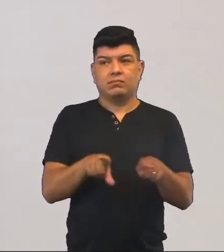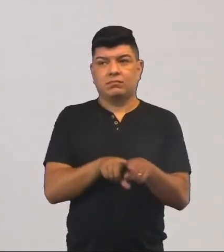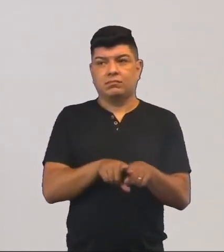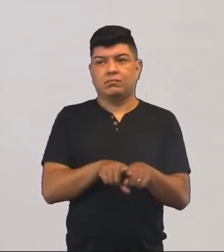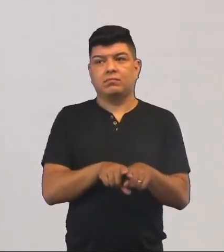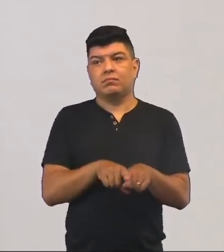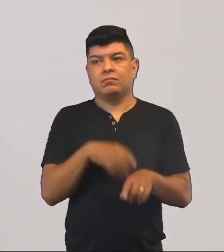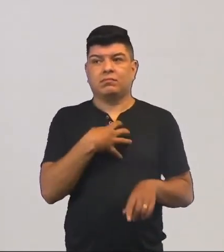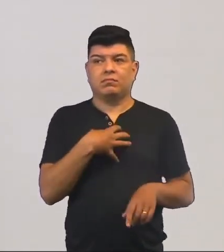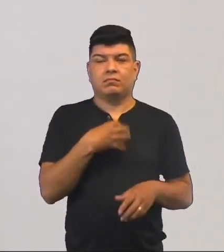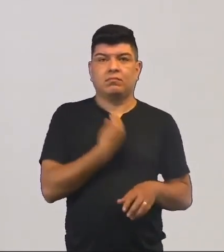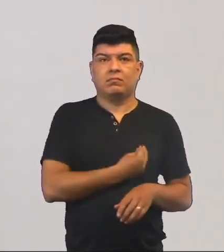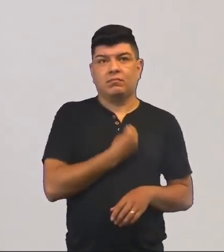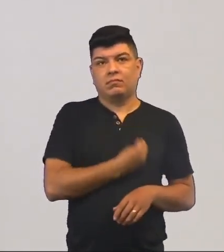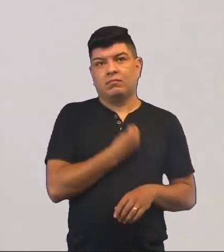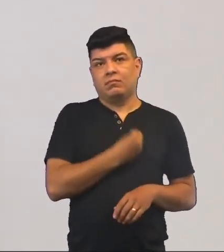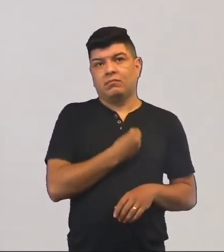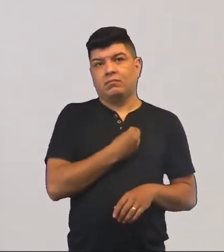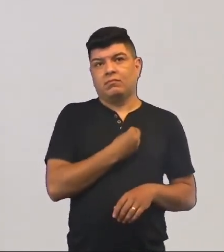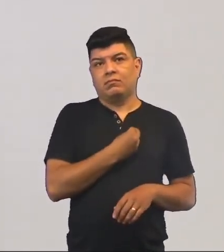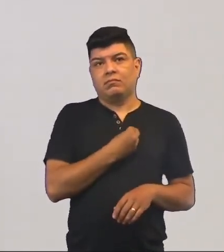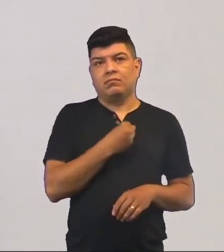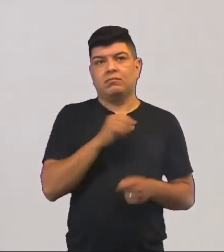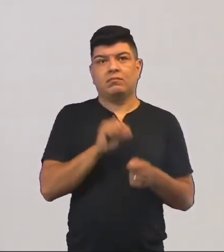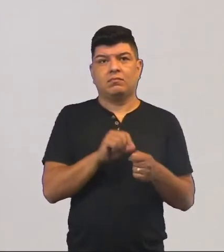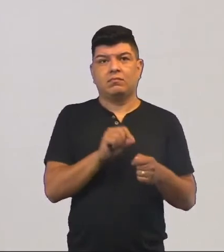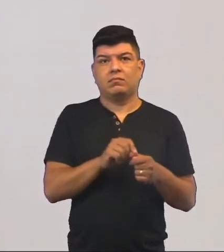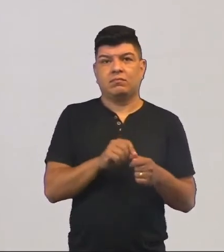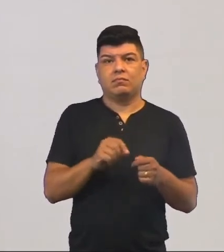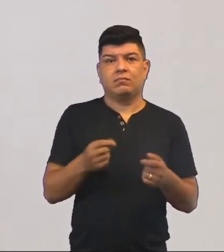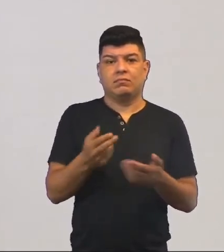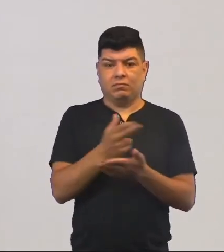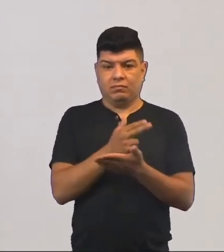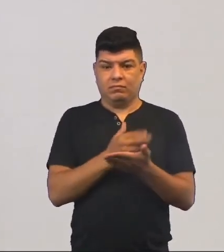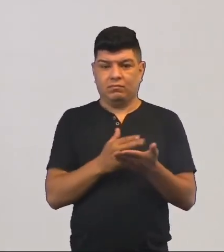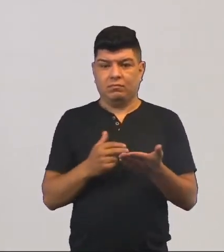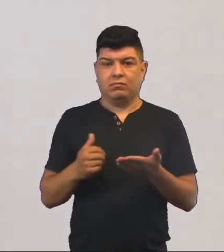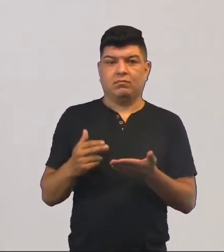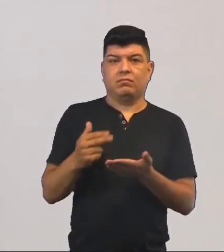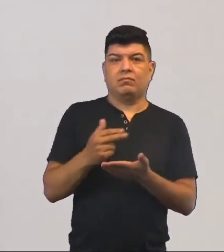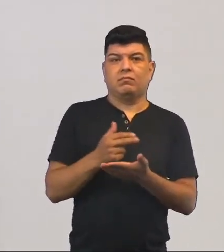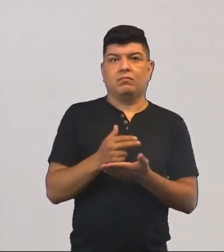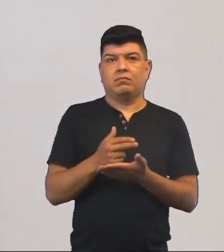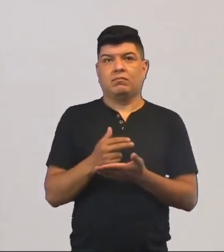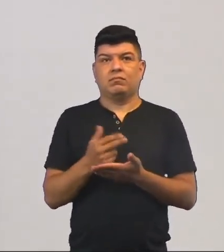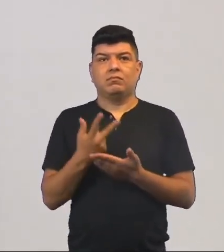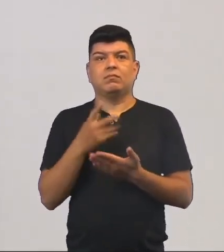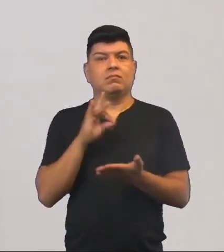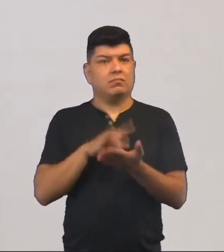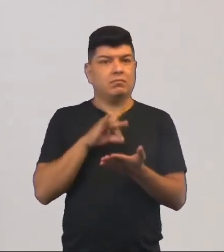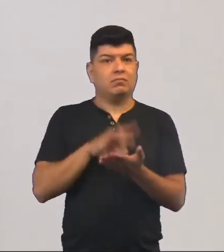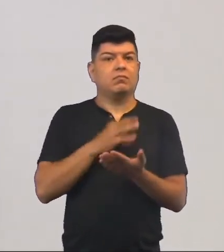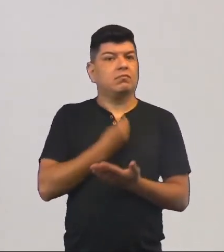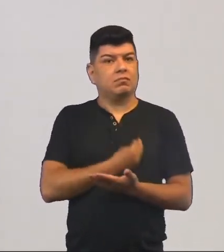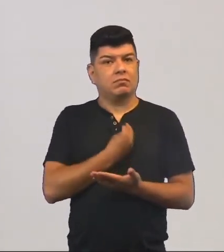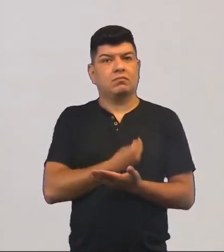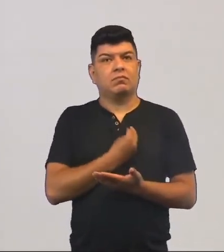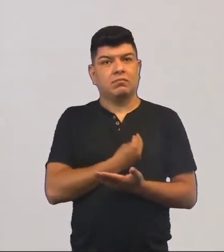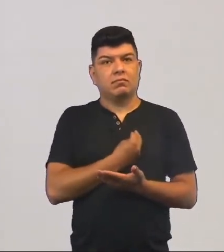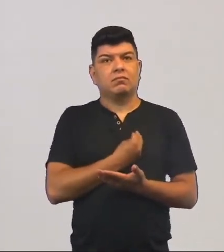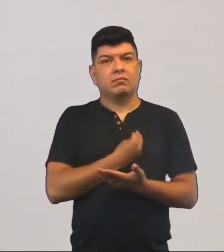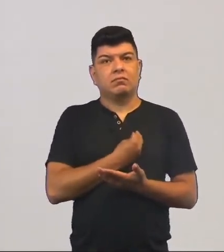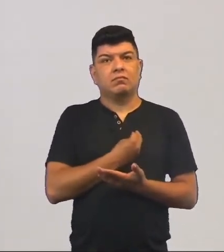como era nosso estilo de vida. Então, eles faziam muitas cenas, desenhavam cenas de coisas, de fatos que eles viviam,